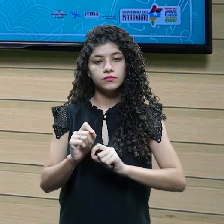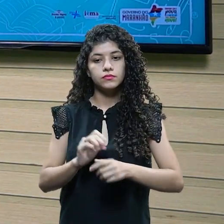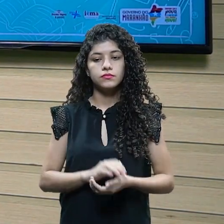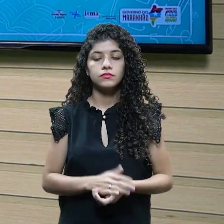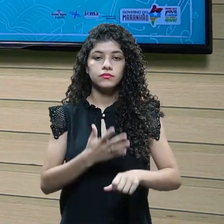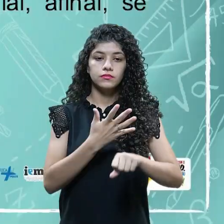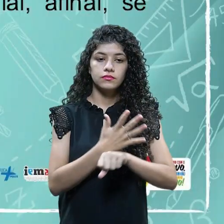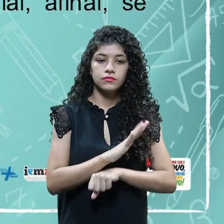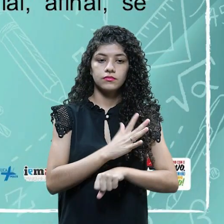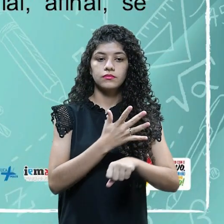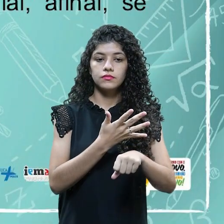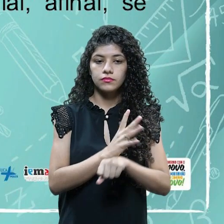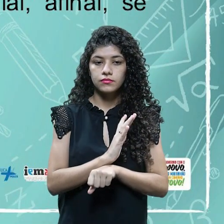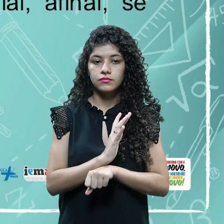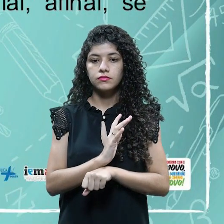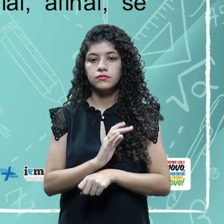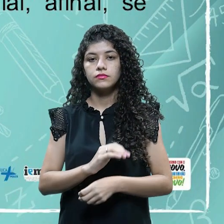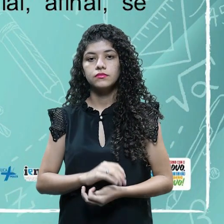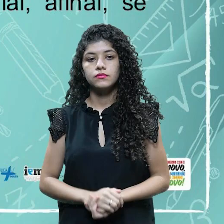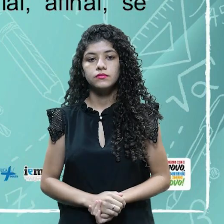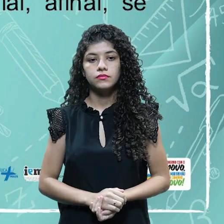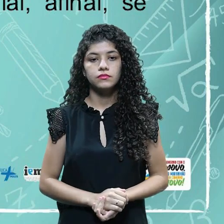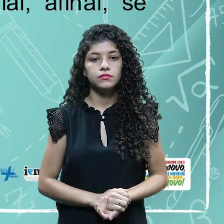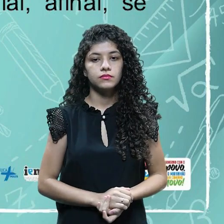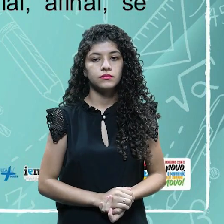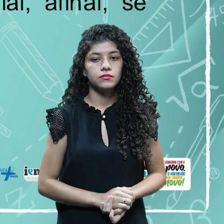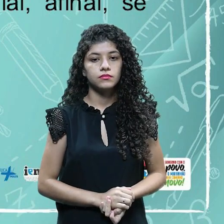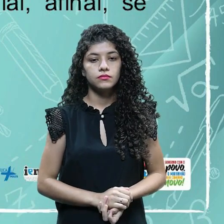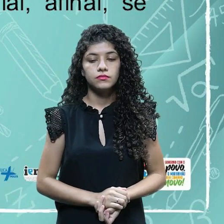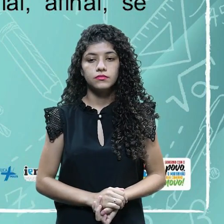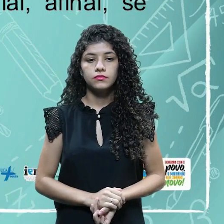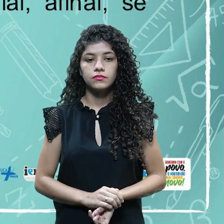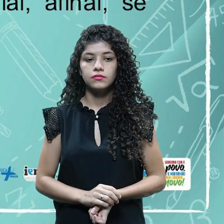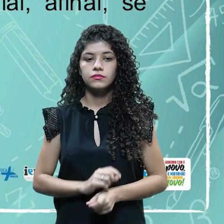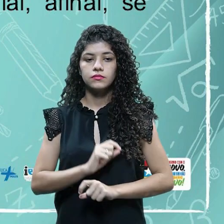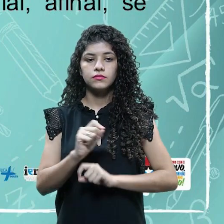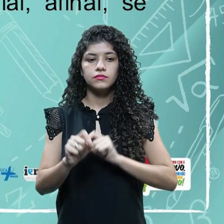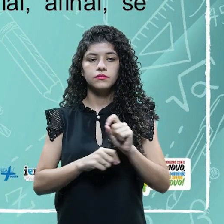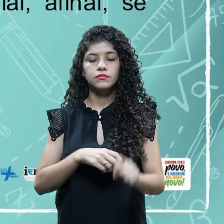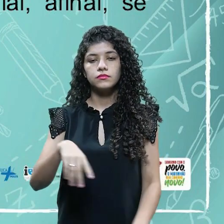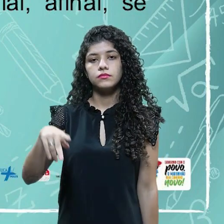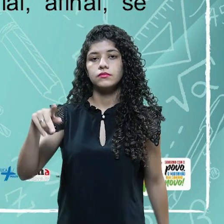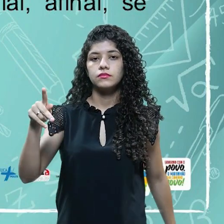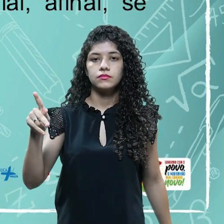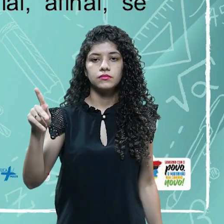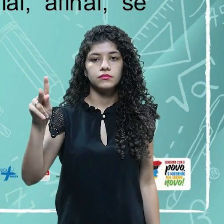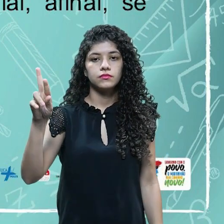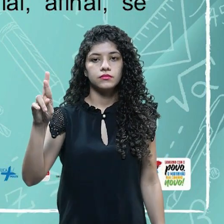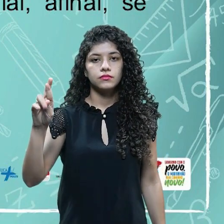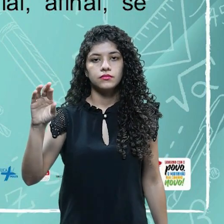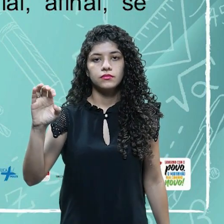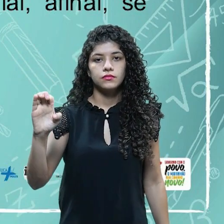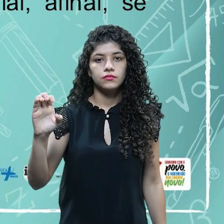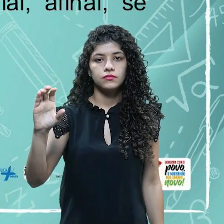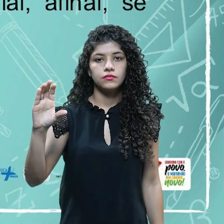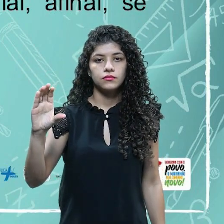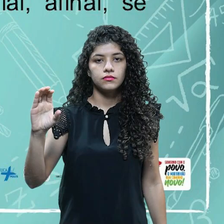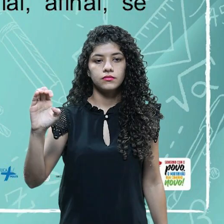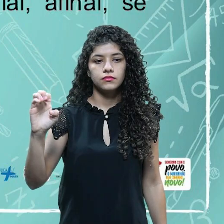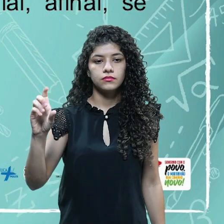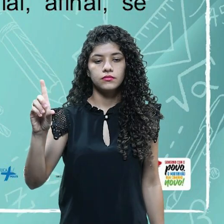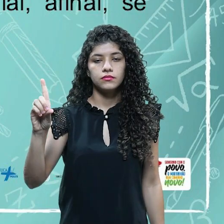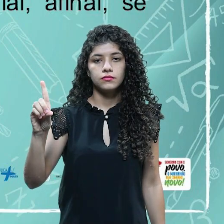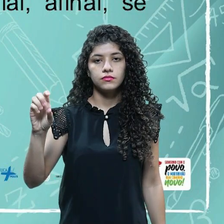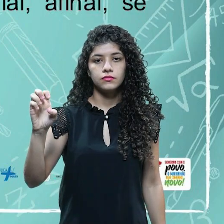protocolo. O que seria precedência, né? Eu tenho falado aqui nas aulas sobre precedência. Então, vamos